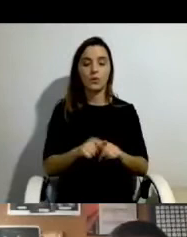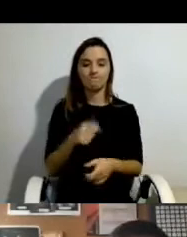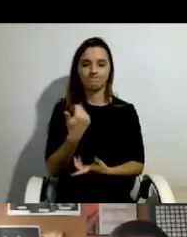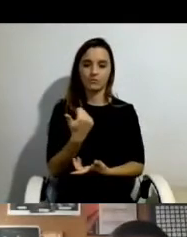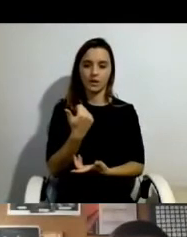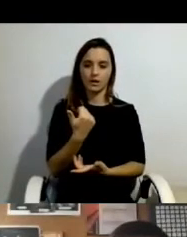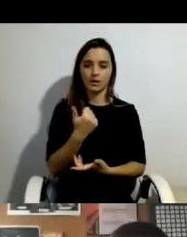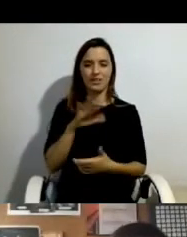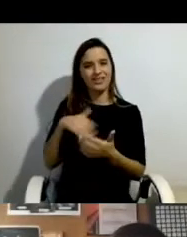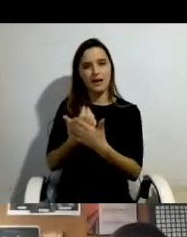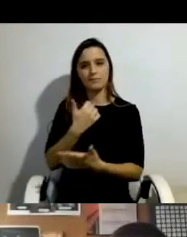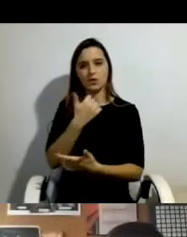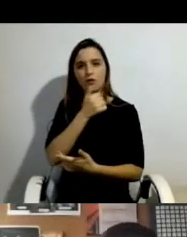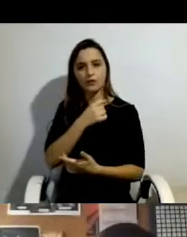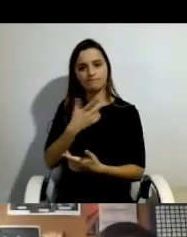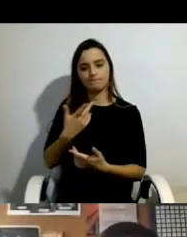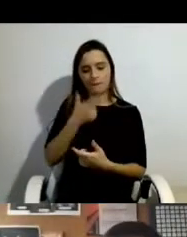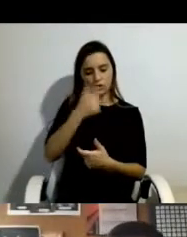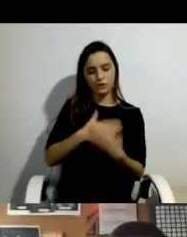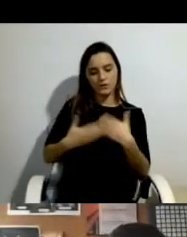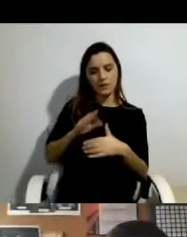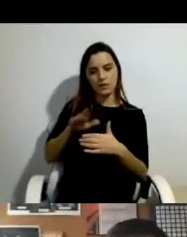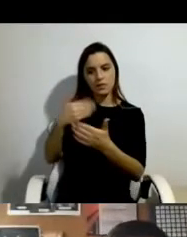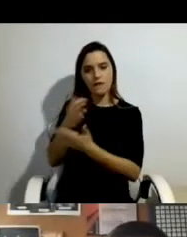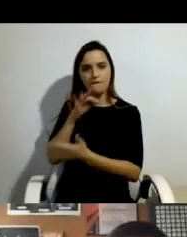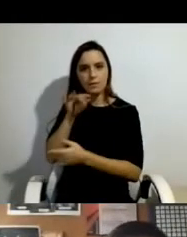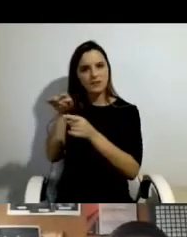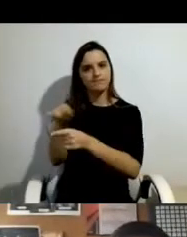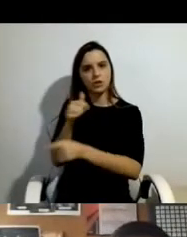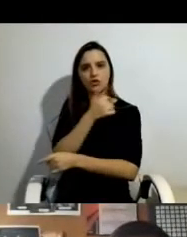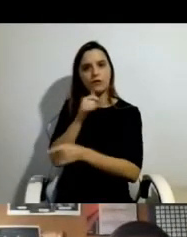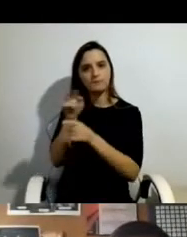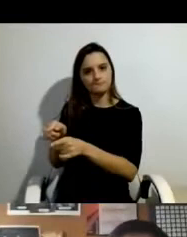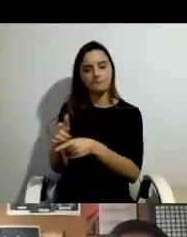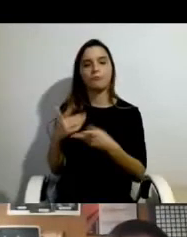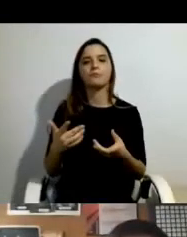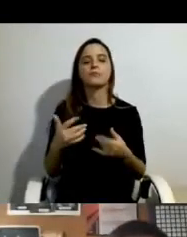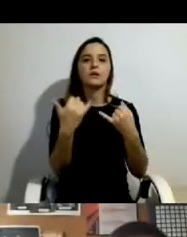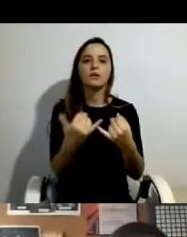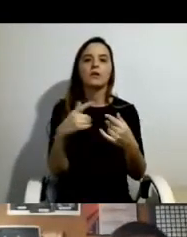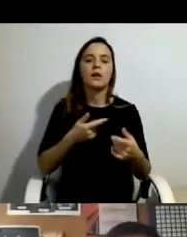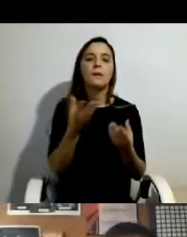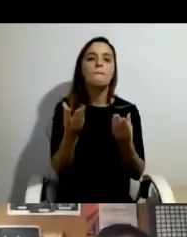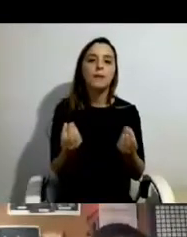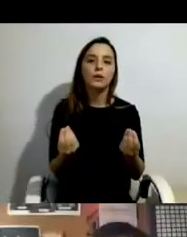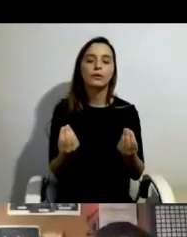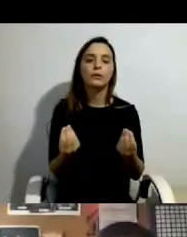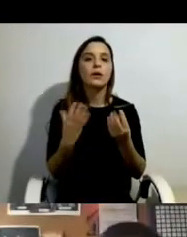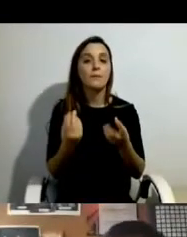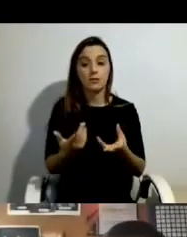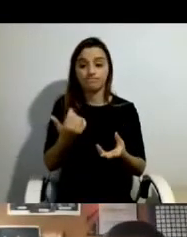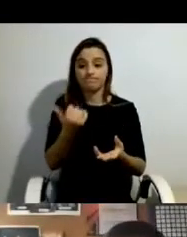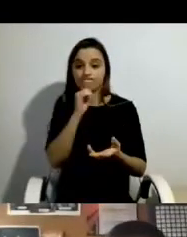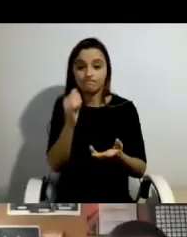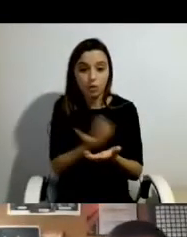cuidadores. e depois a seguir a isto vem a questão do medo, o medo da morte, o medo